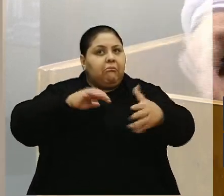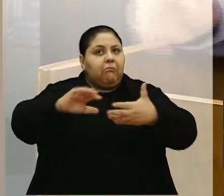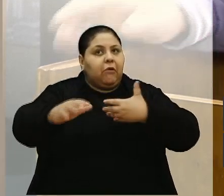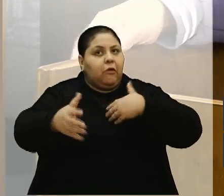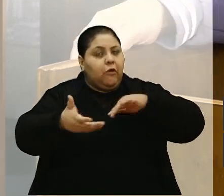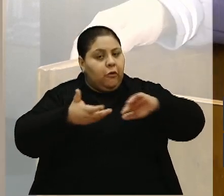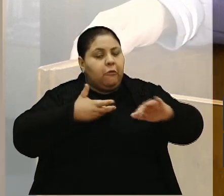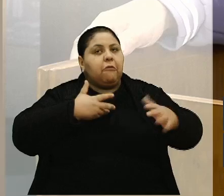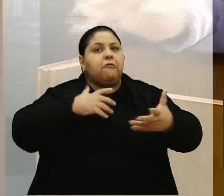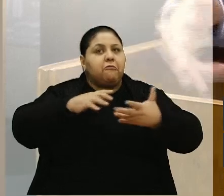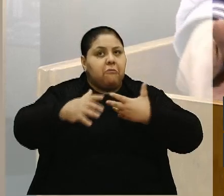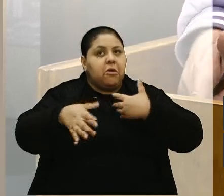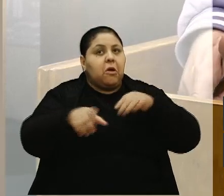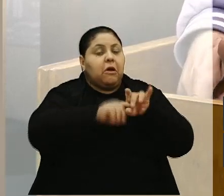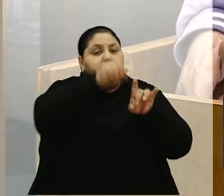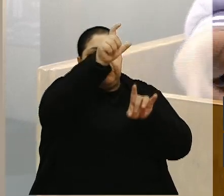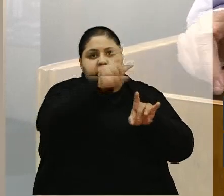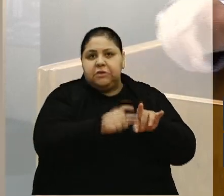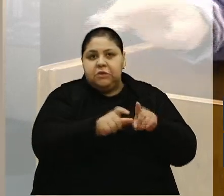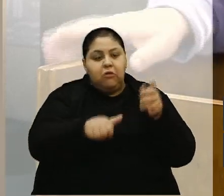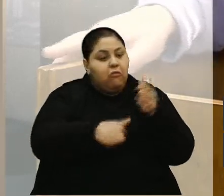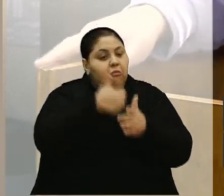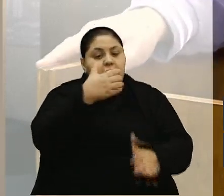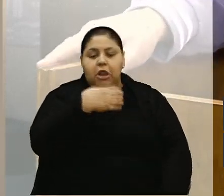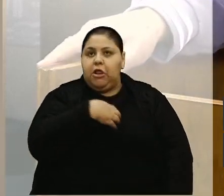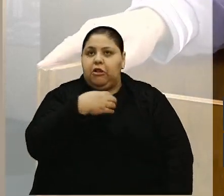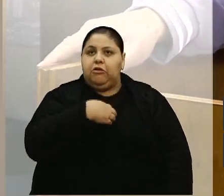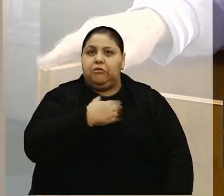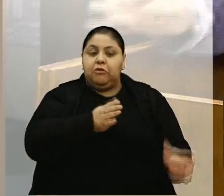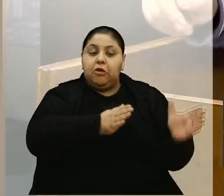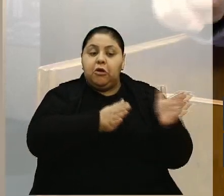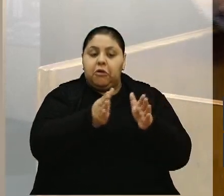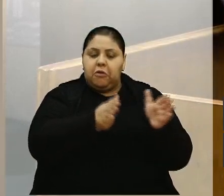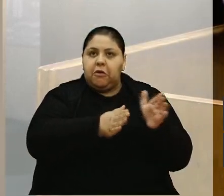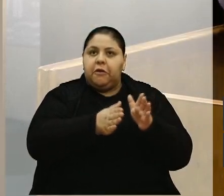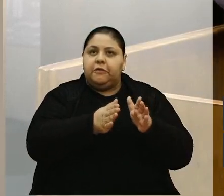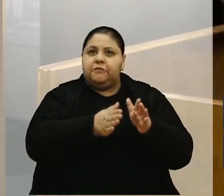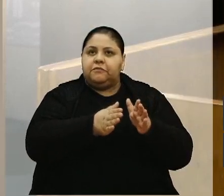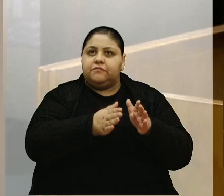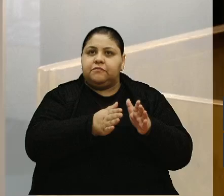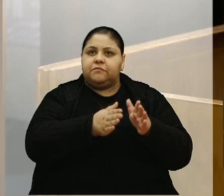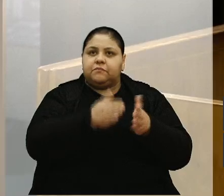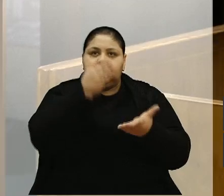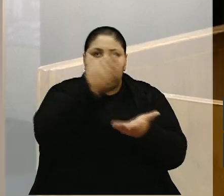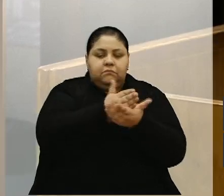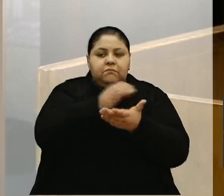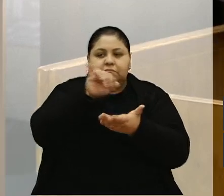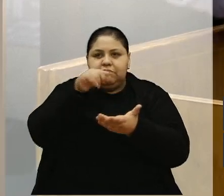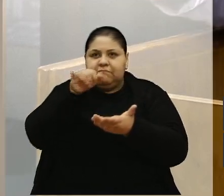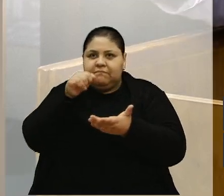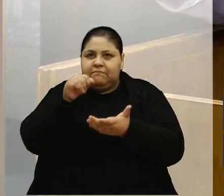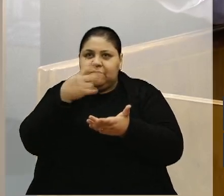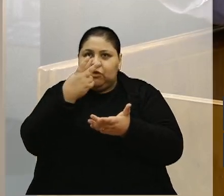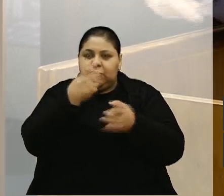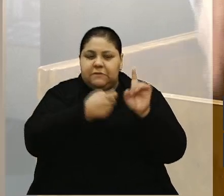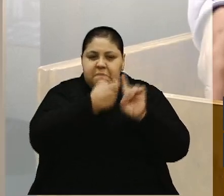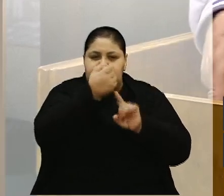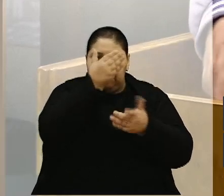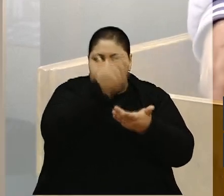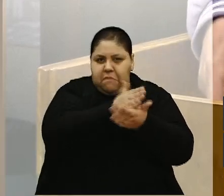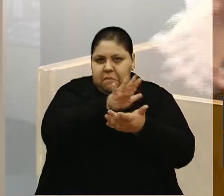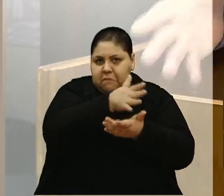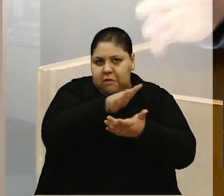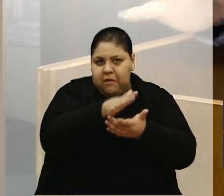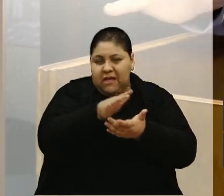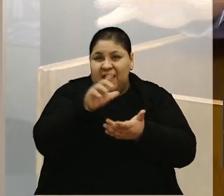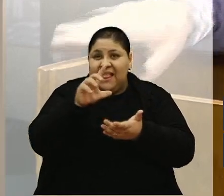Carlinho da Legrave, a melhor forma, a melhor época de fazer isso seria metade de janeiro, ali, dois meses e meio. Mas